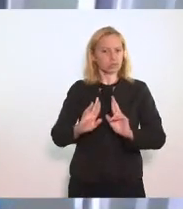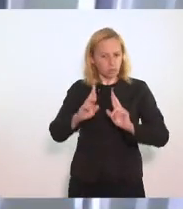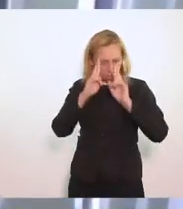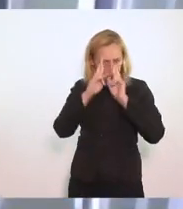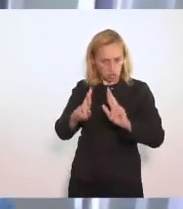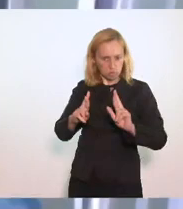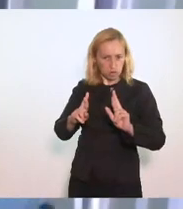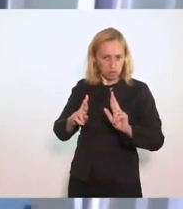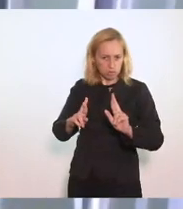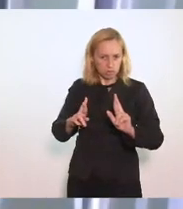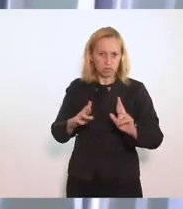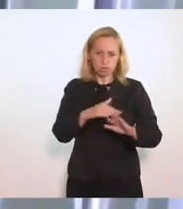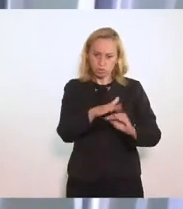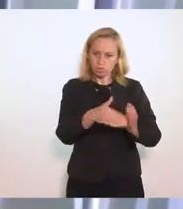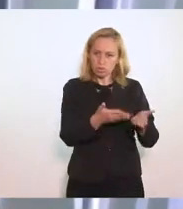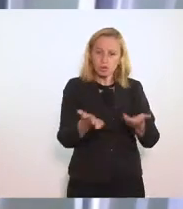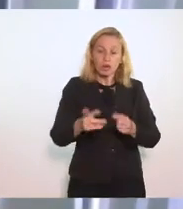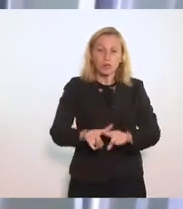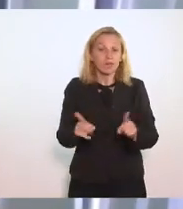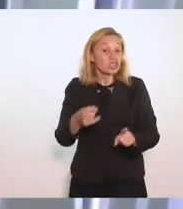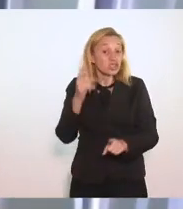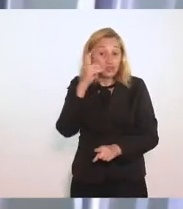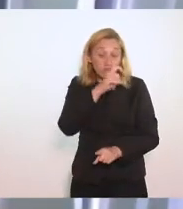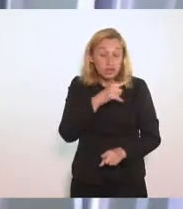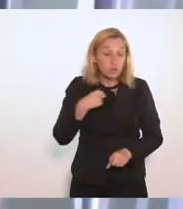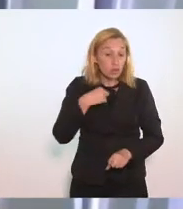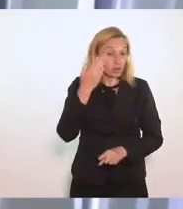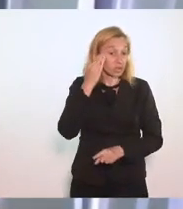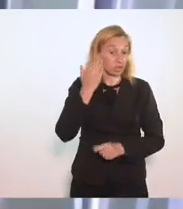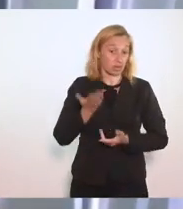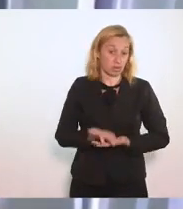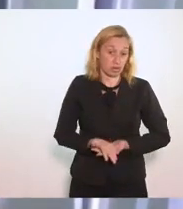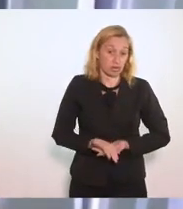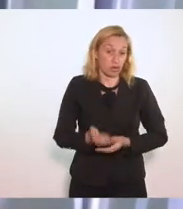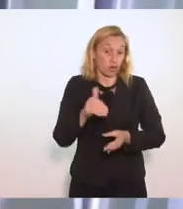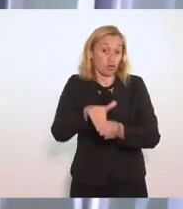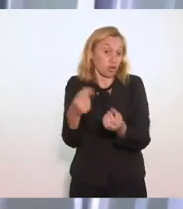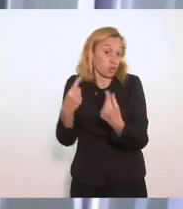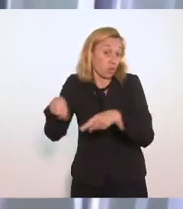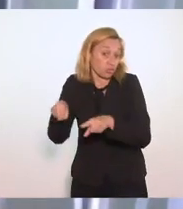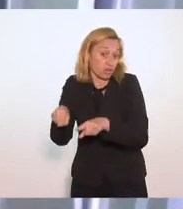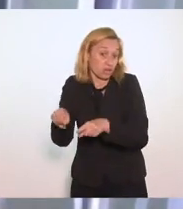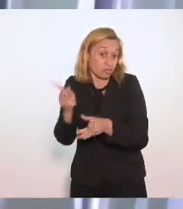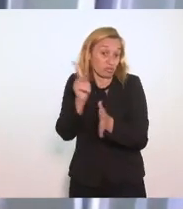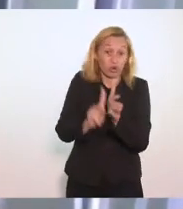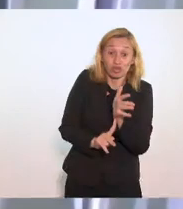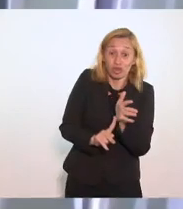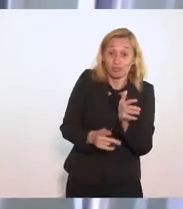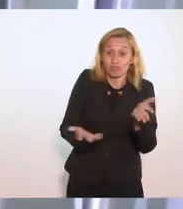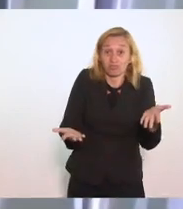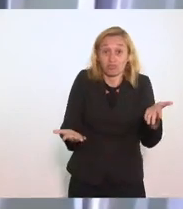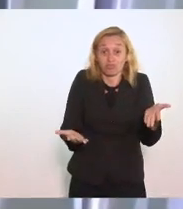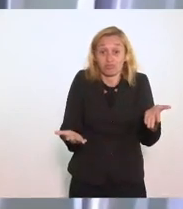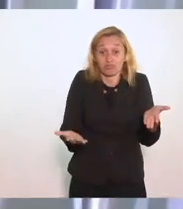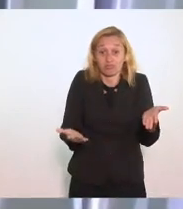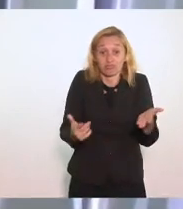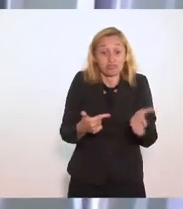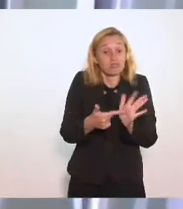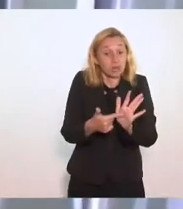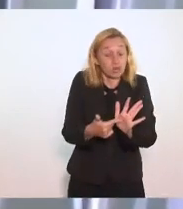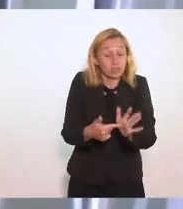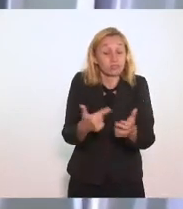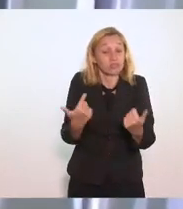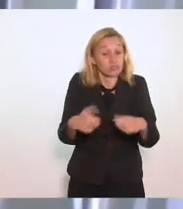Todos os votos Mas tenho dificuldade De entender Votos contrários A um projeto Que assim Afirma a